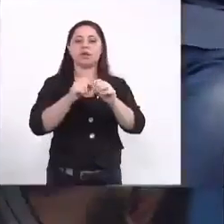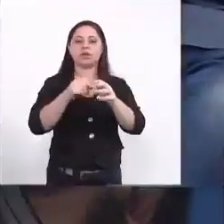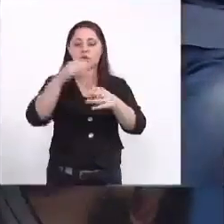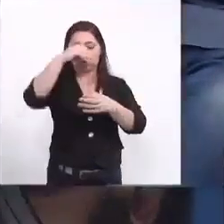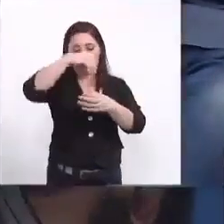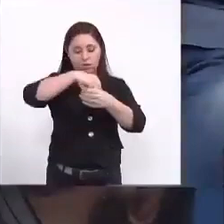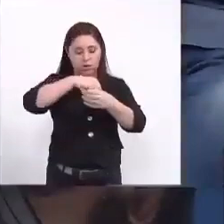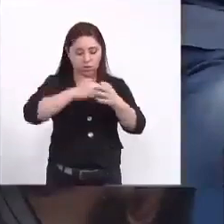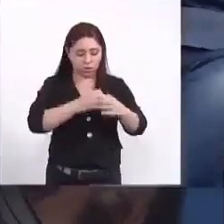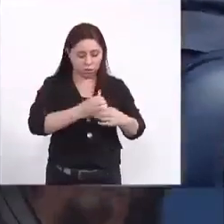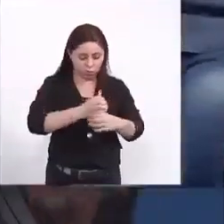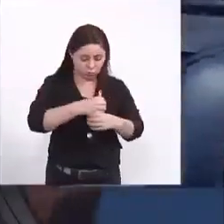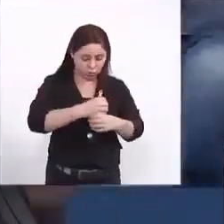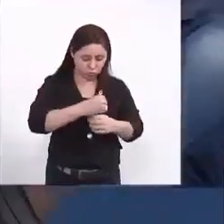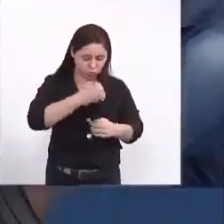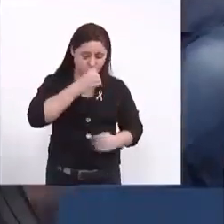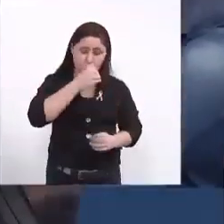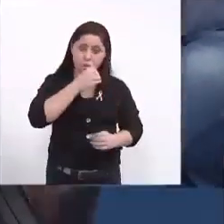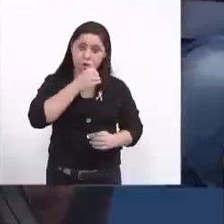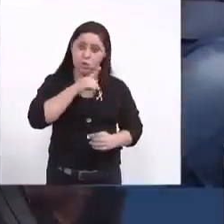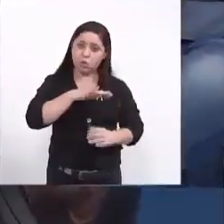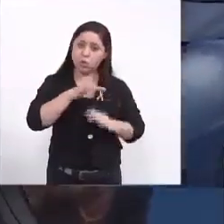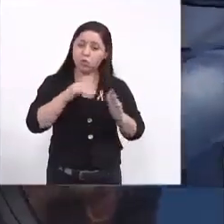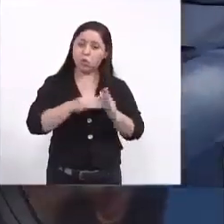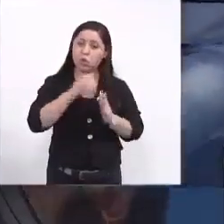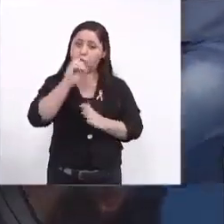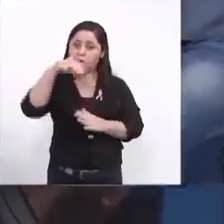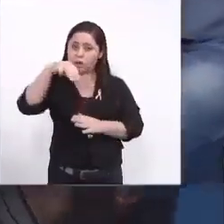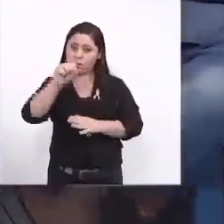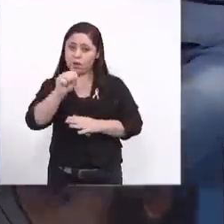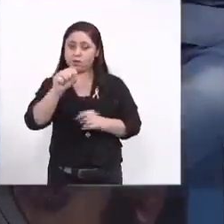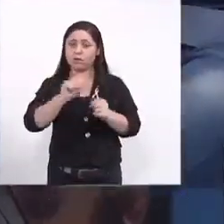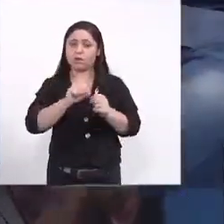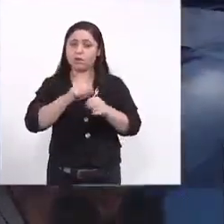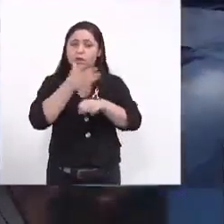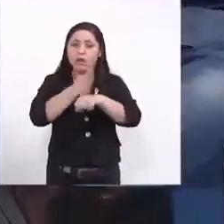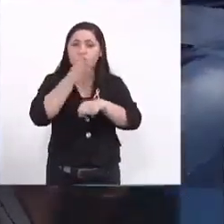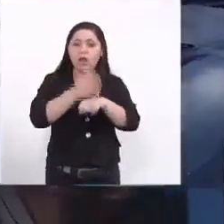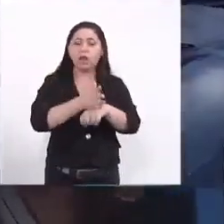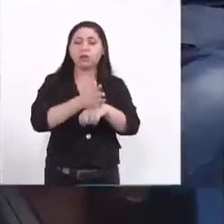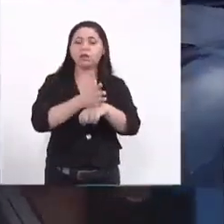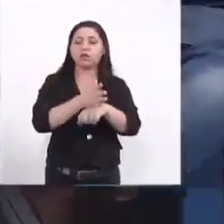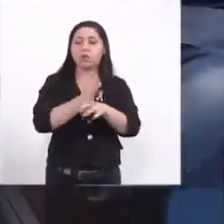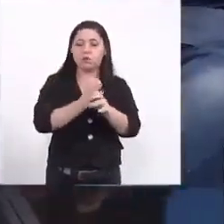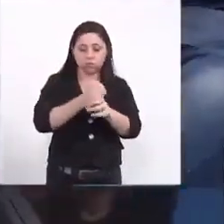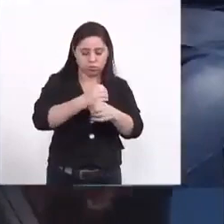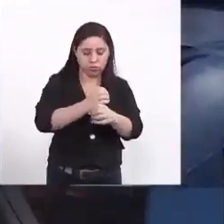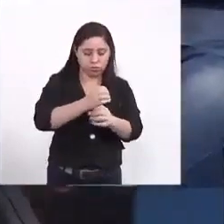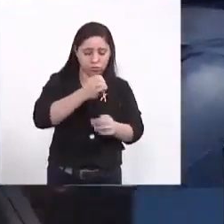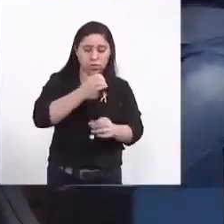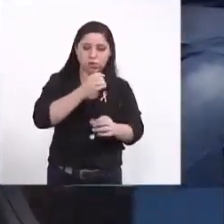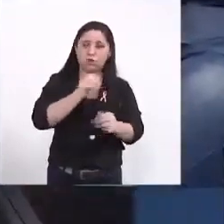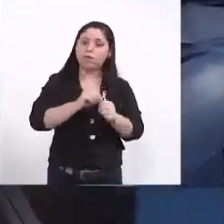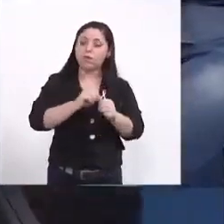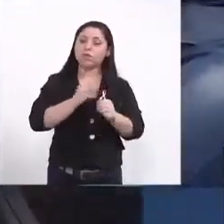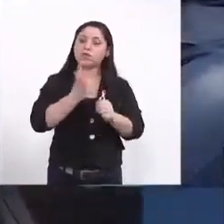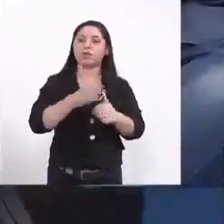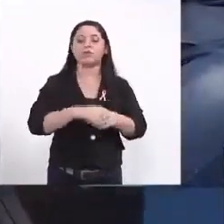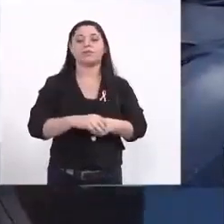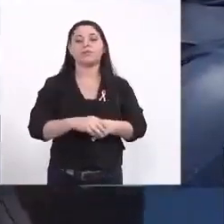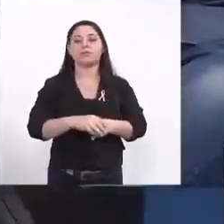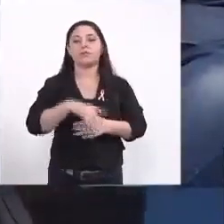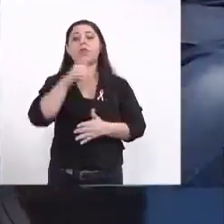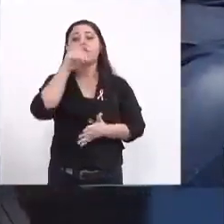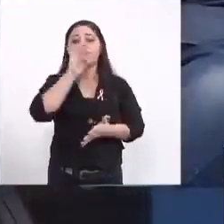laboratório tudo que é preconizado pela Organização Mundial da Saúde para a realização de ensaios laboratoriais já foram realizados então nós